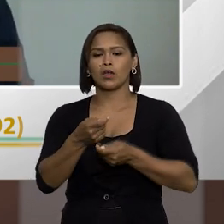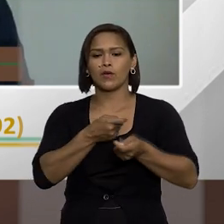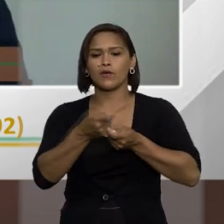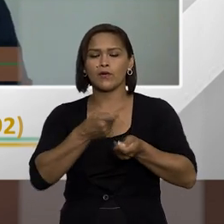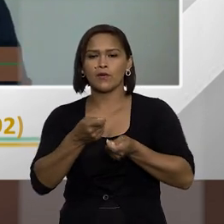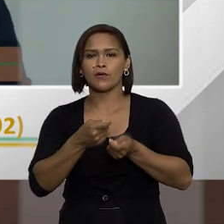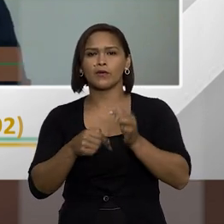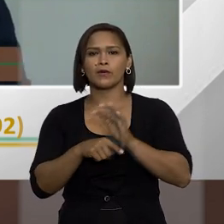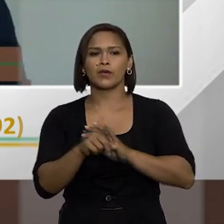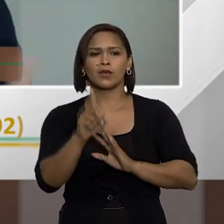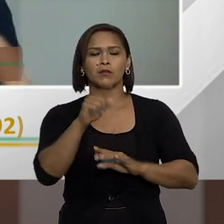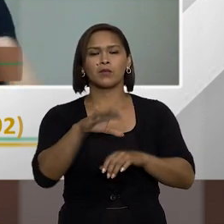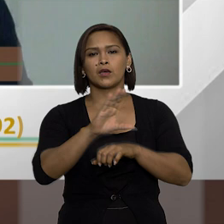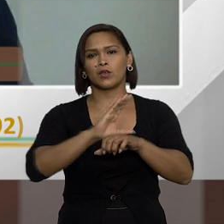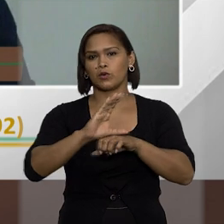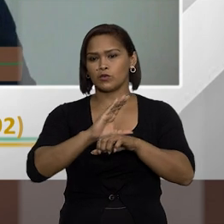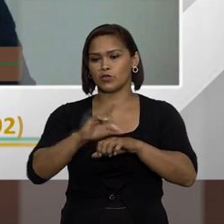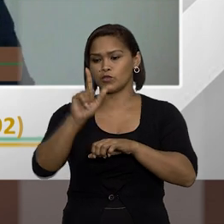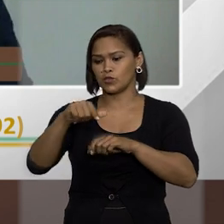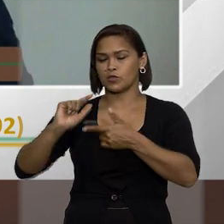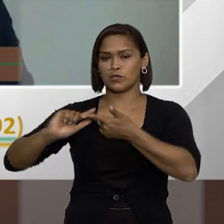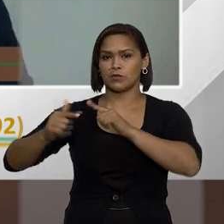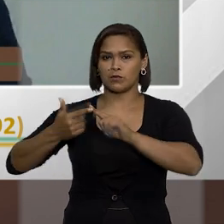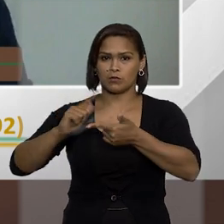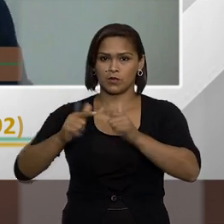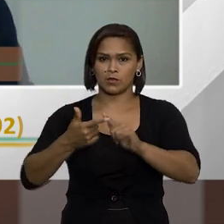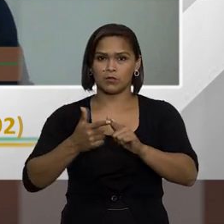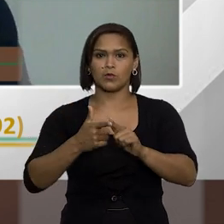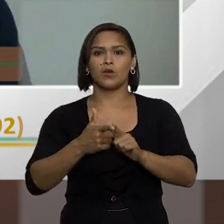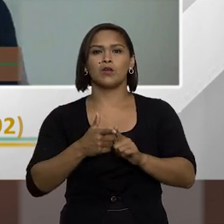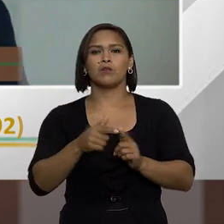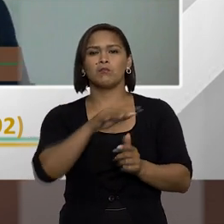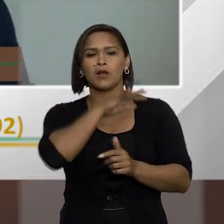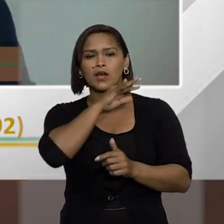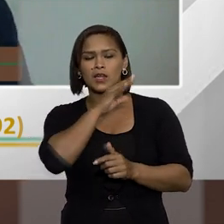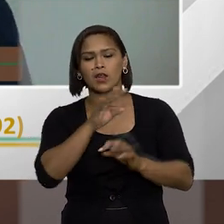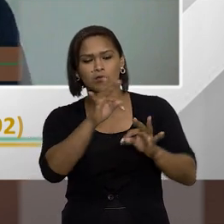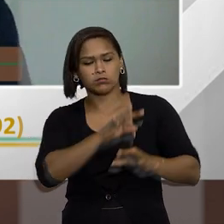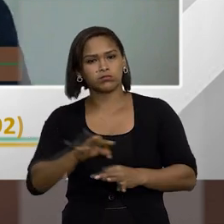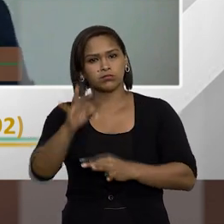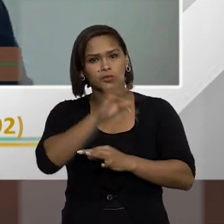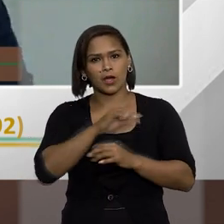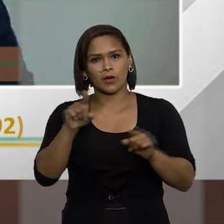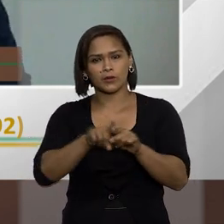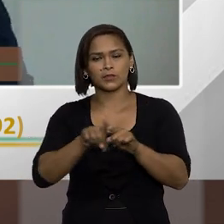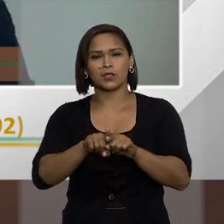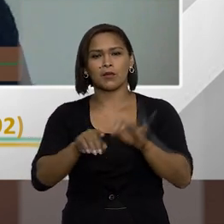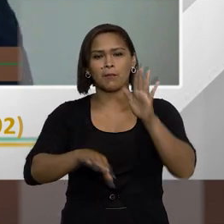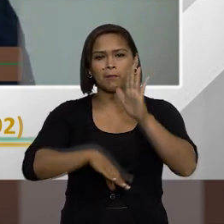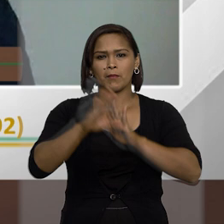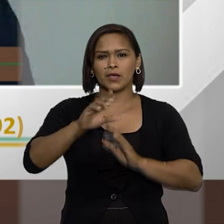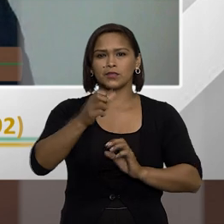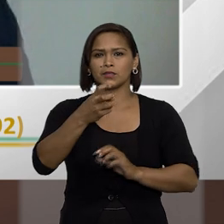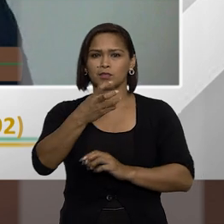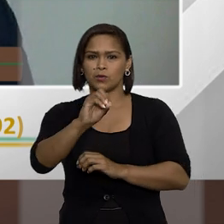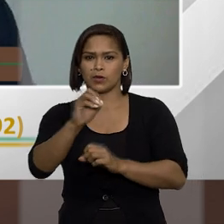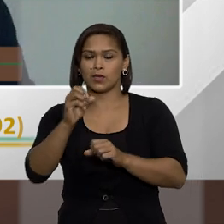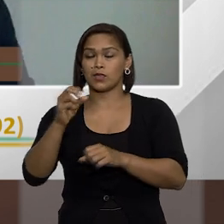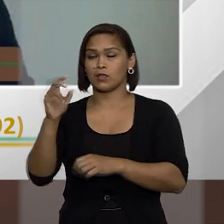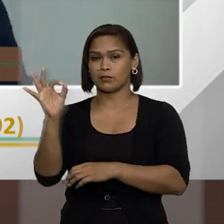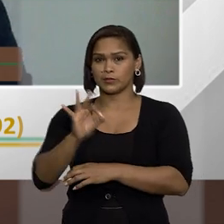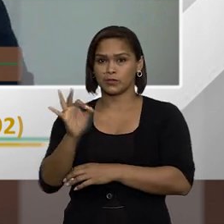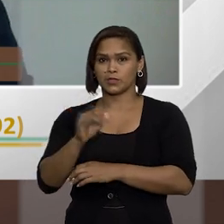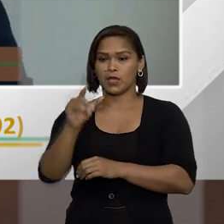concorrido para a constituição do seu patrimônio, para a receita anual. E aí, seja com mais de 50%,